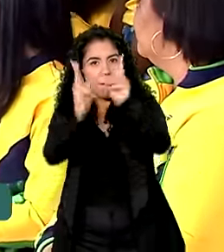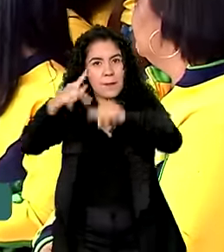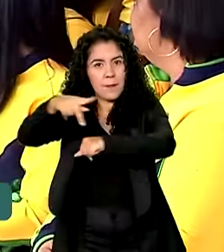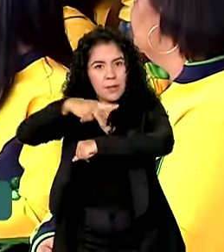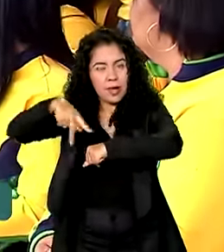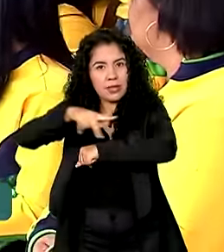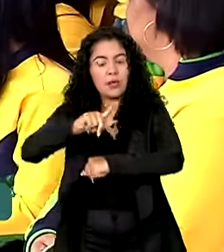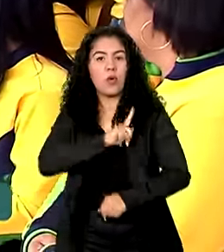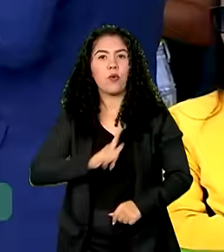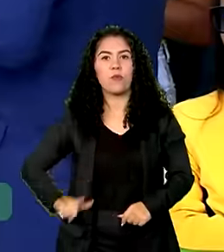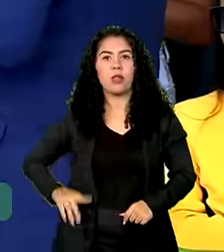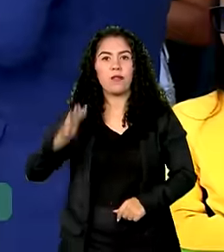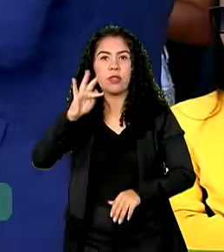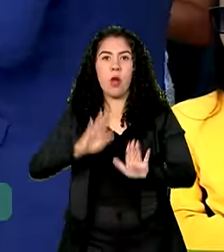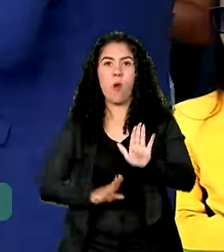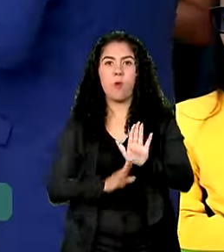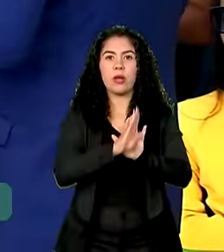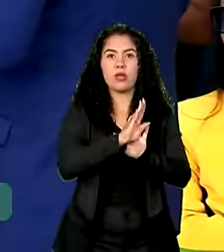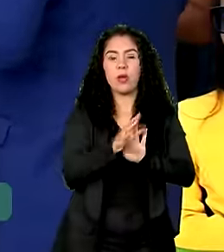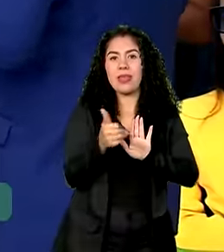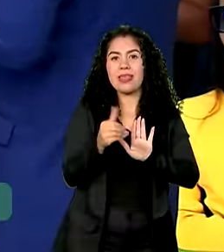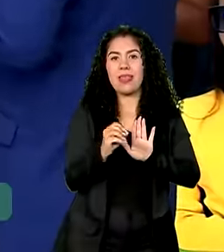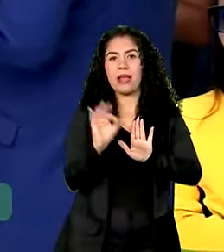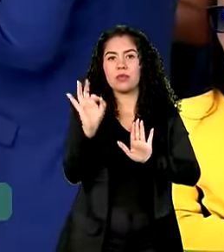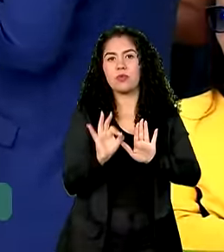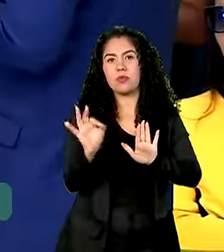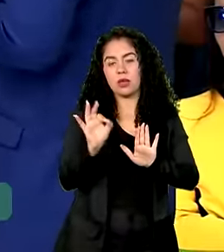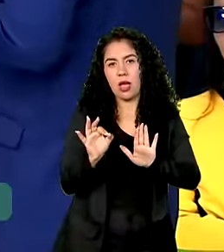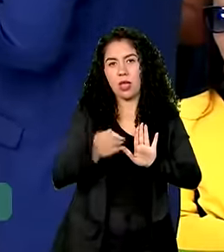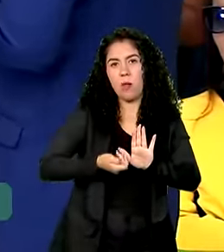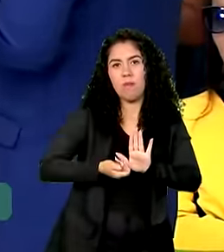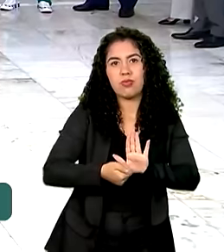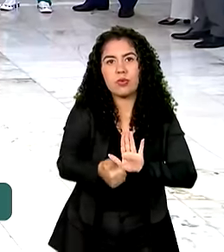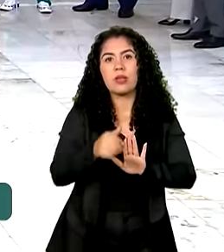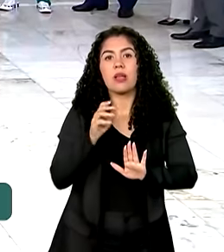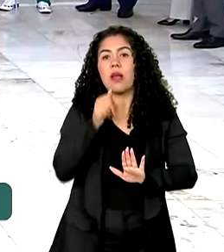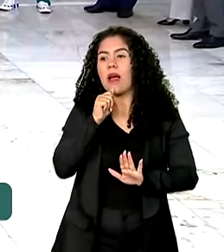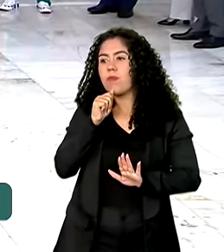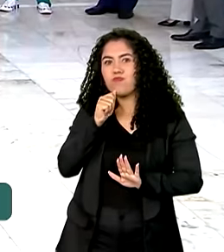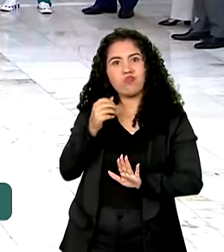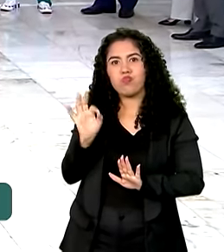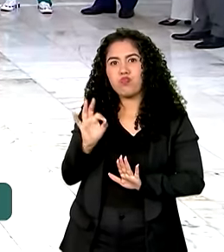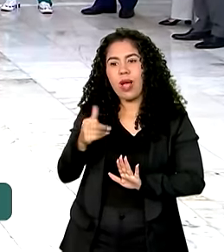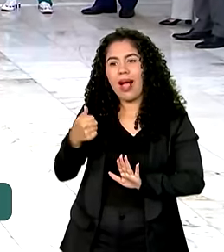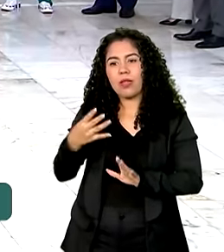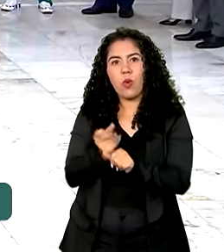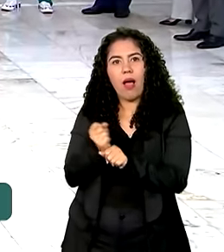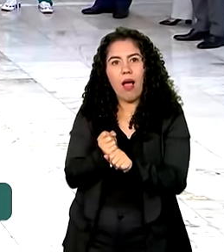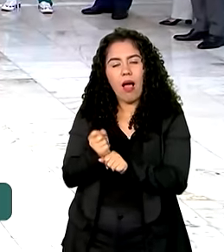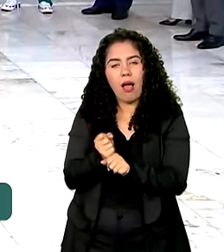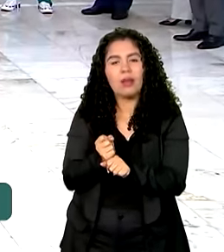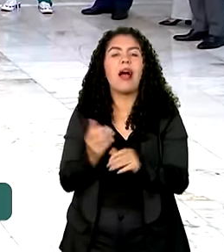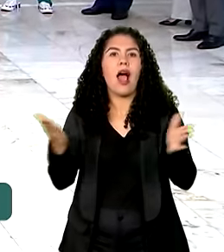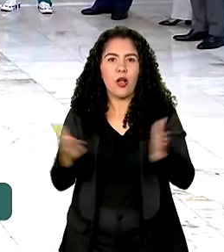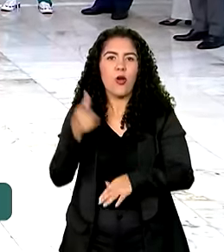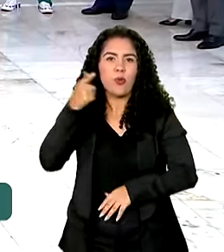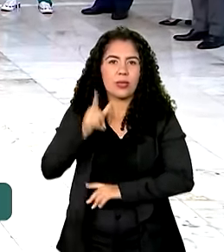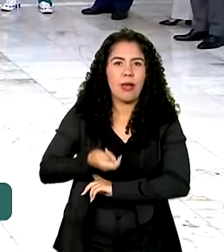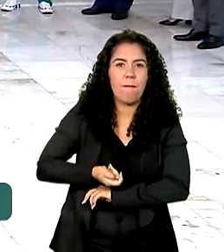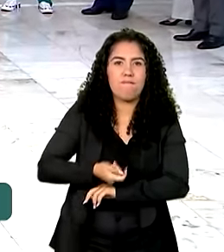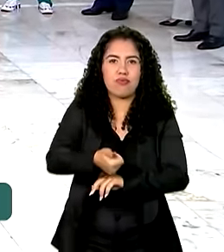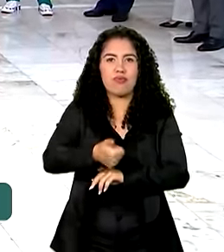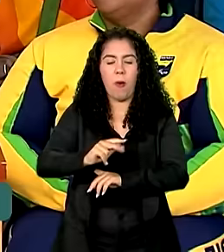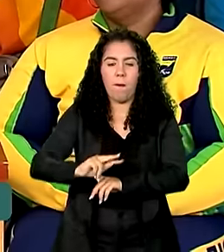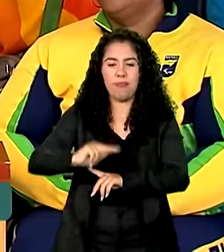em 10% o benefício, que estava há 14 anos sem reajuste. 9.075 atletas olímpicos e